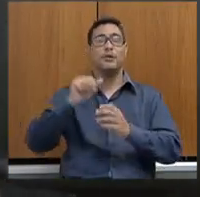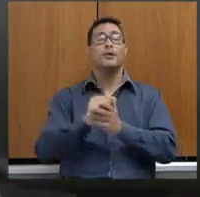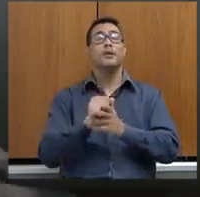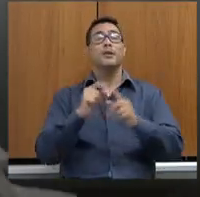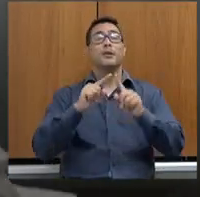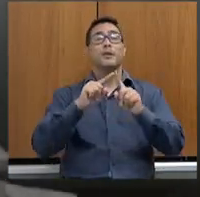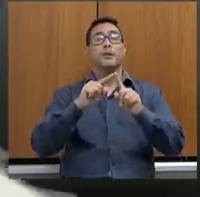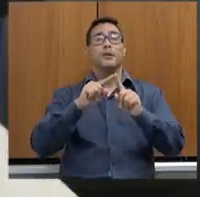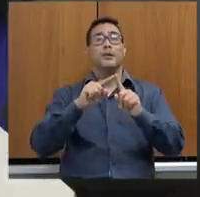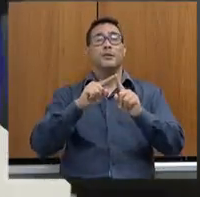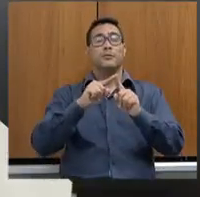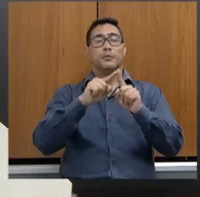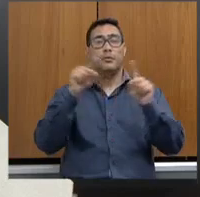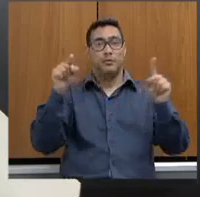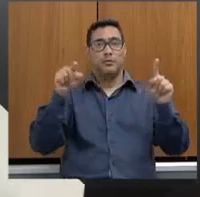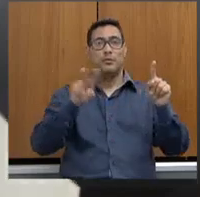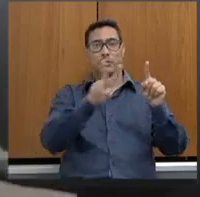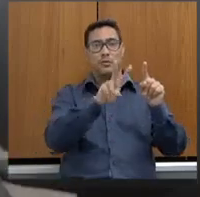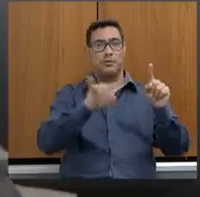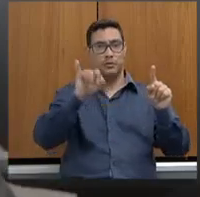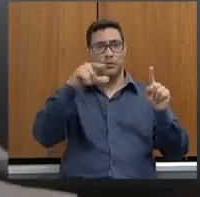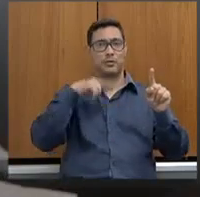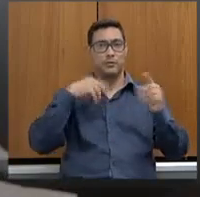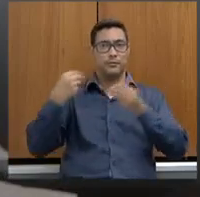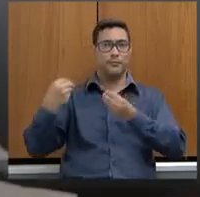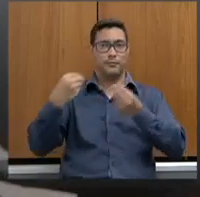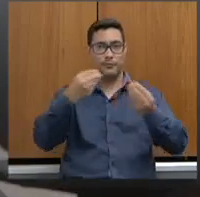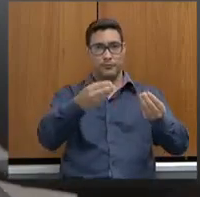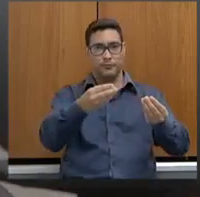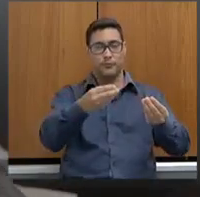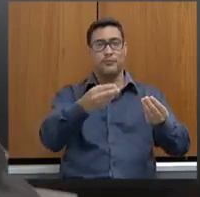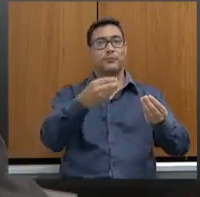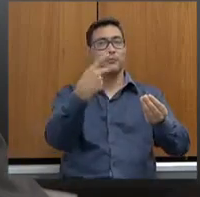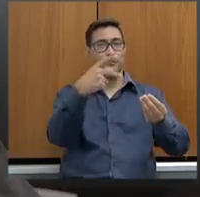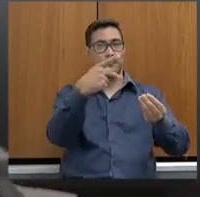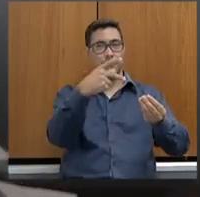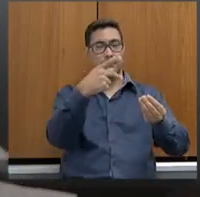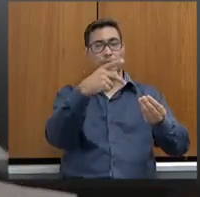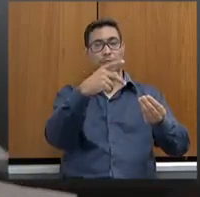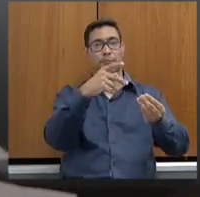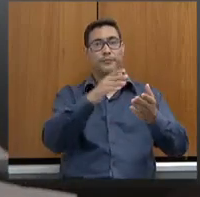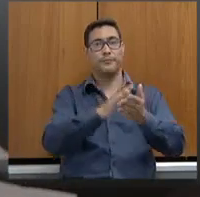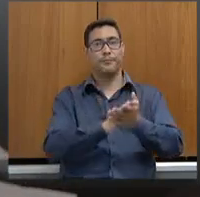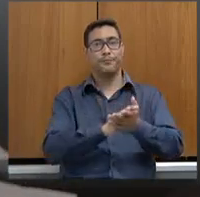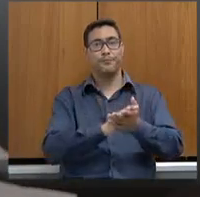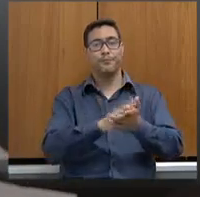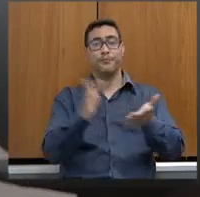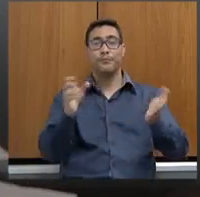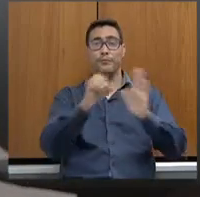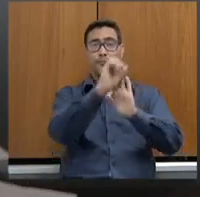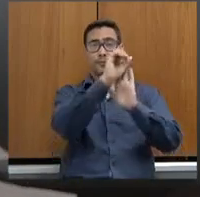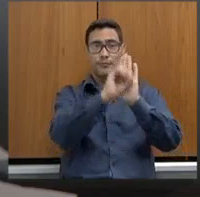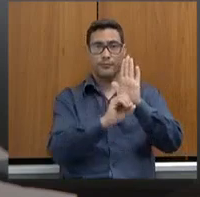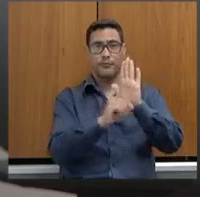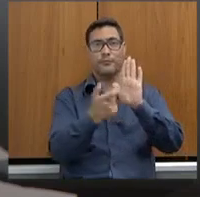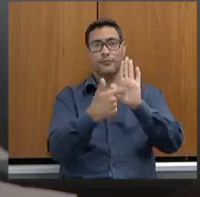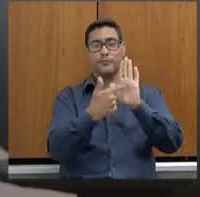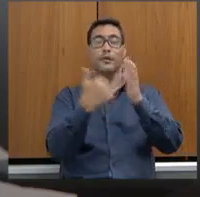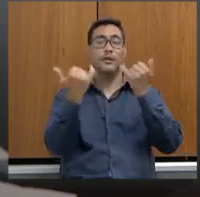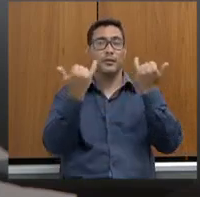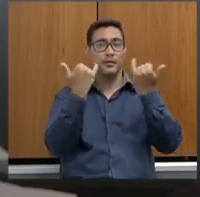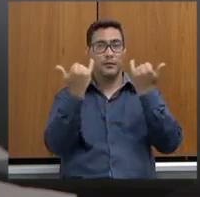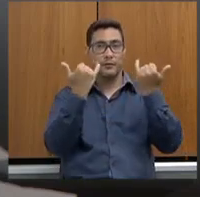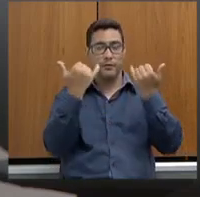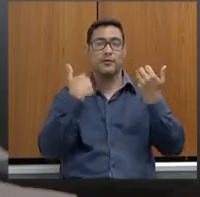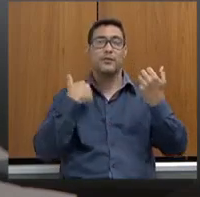também, deputado. Nós vamos entregar para o senhor aqui, inclusive em mãos, o ofício, para que os dados possam